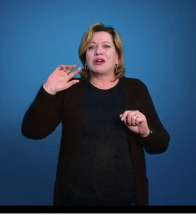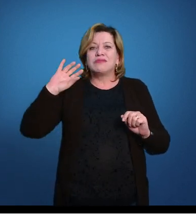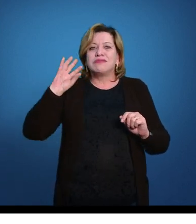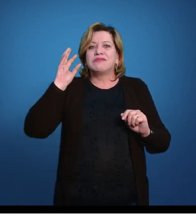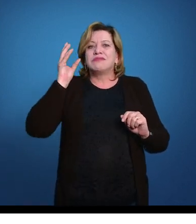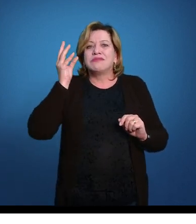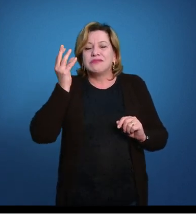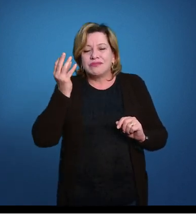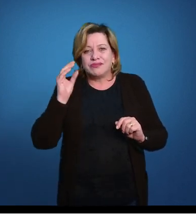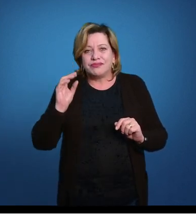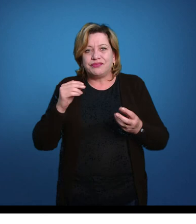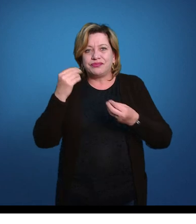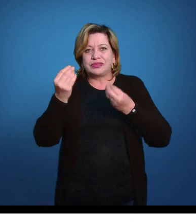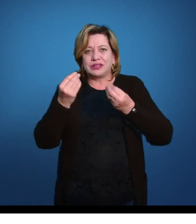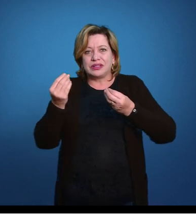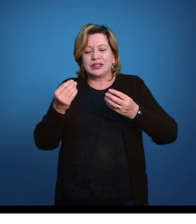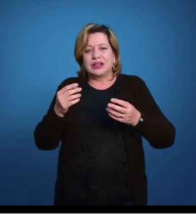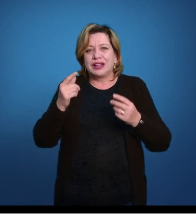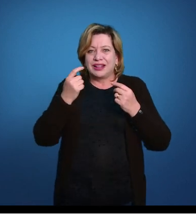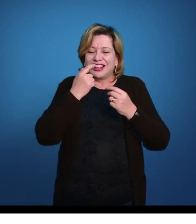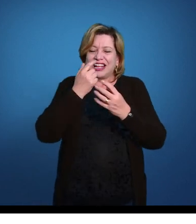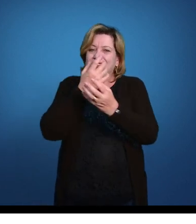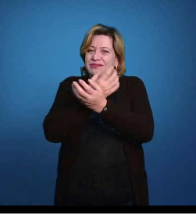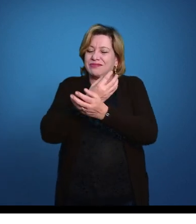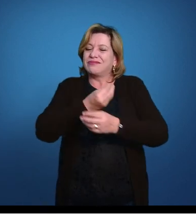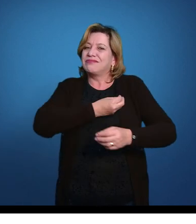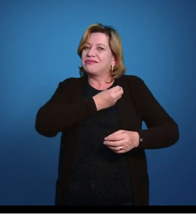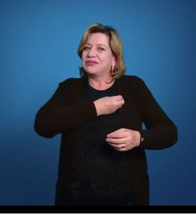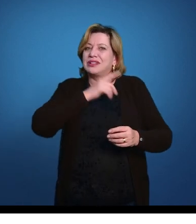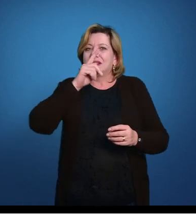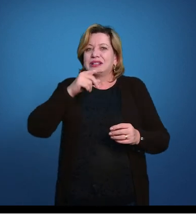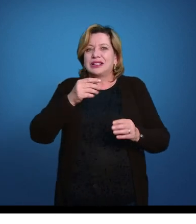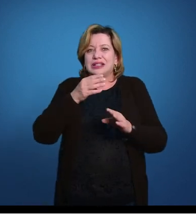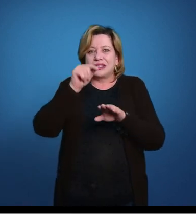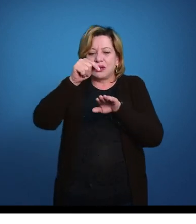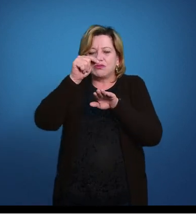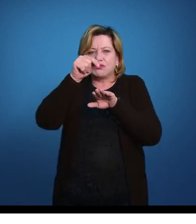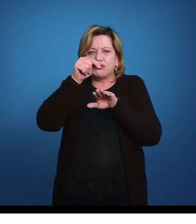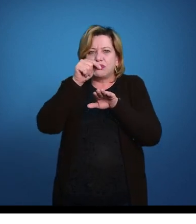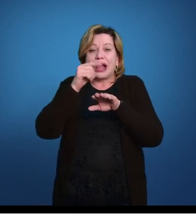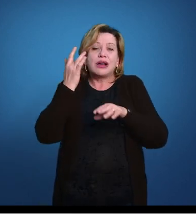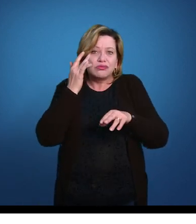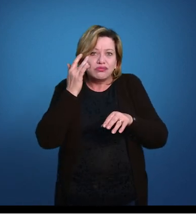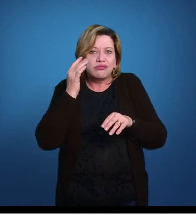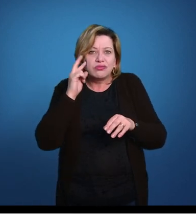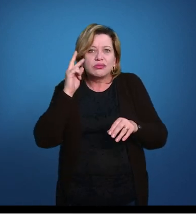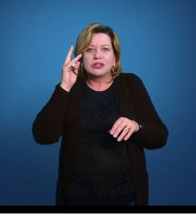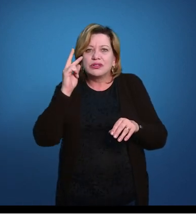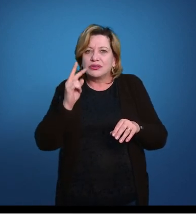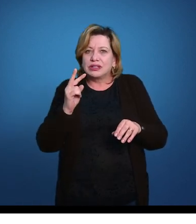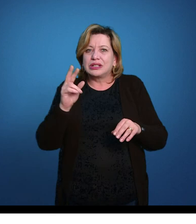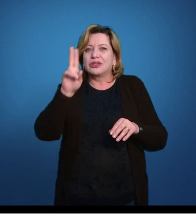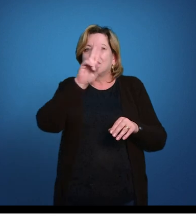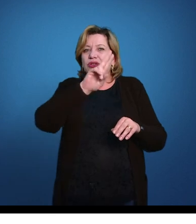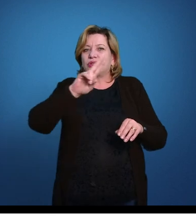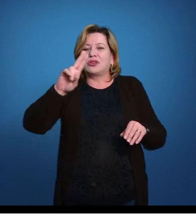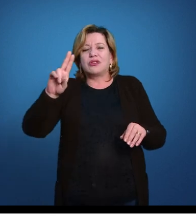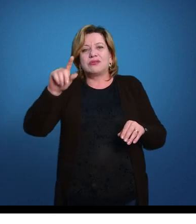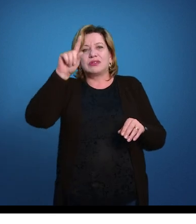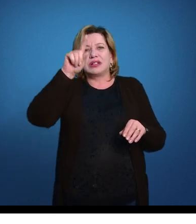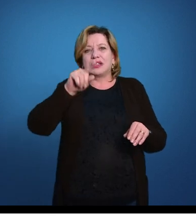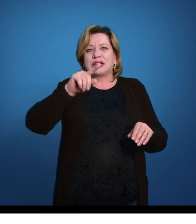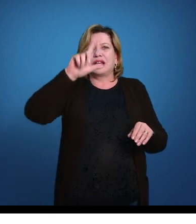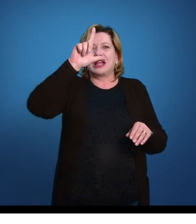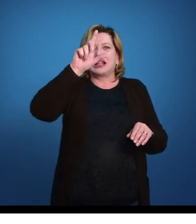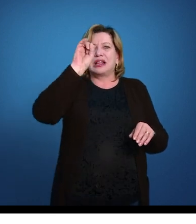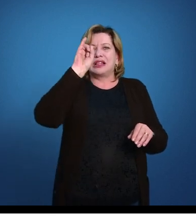vertebrados viventes, aqui é a primeira vez que vai aparecer, é essa linha pontilhada azul aqui, que a gente passa a chamar, então, de linha